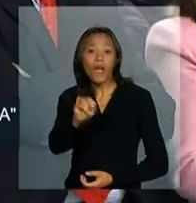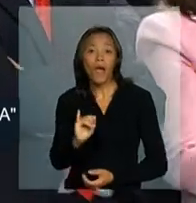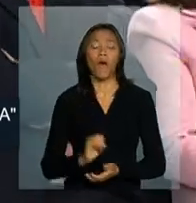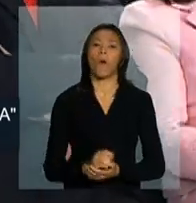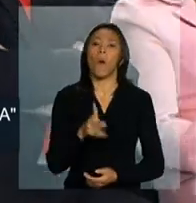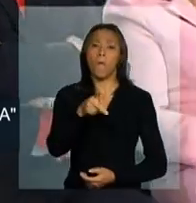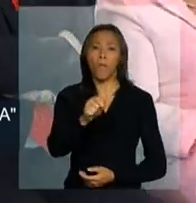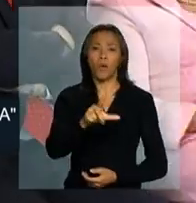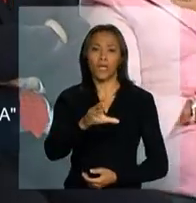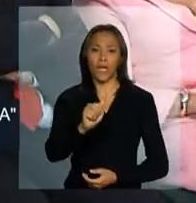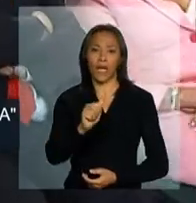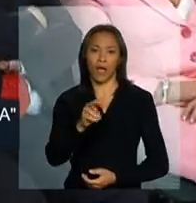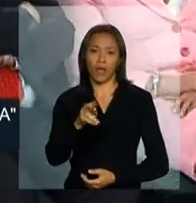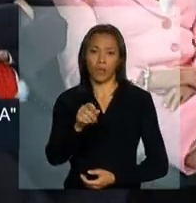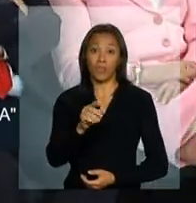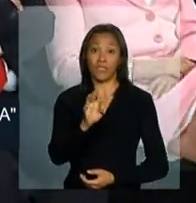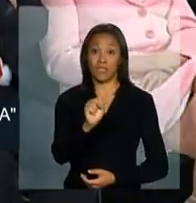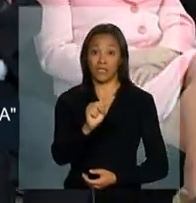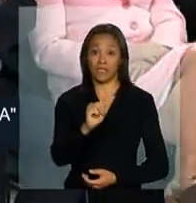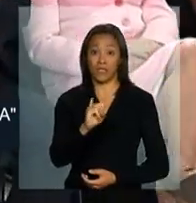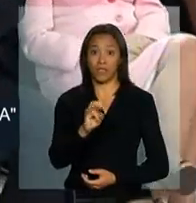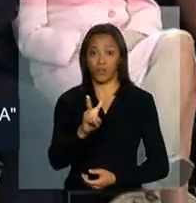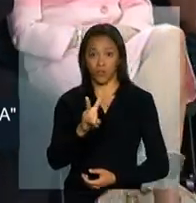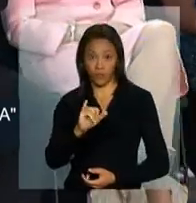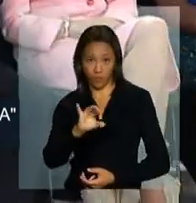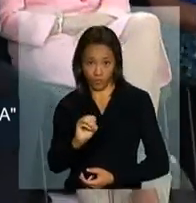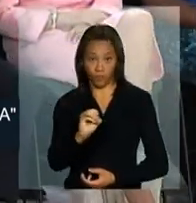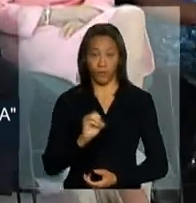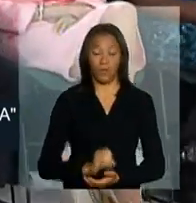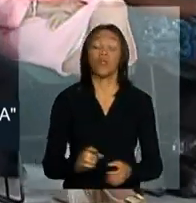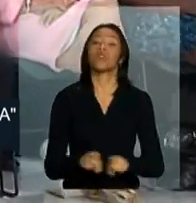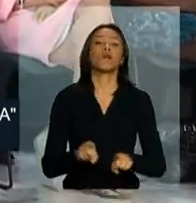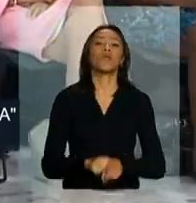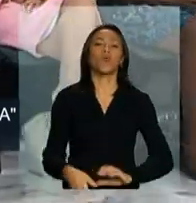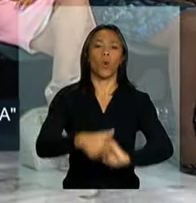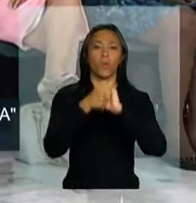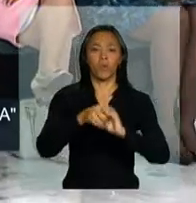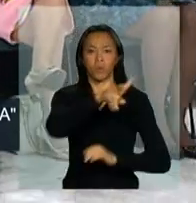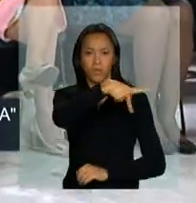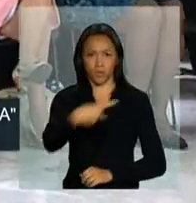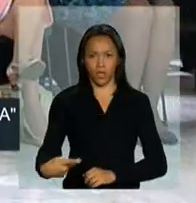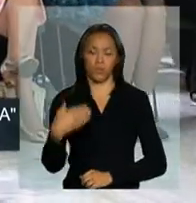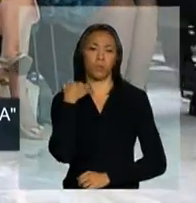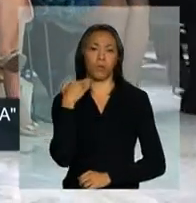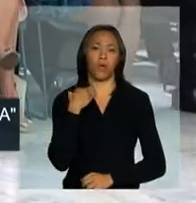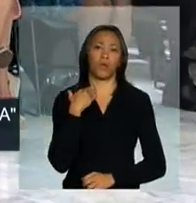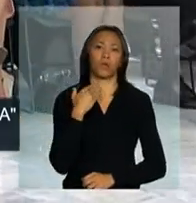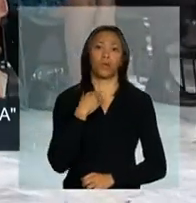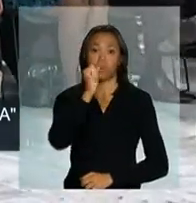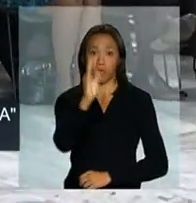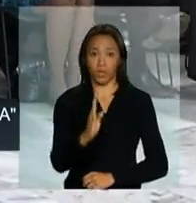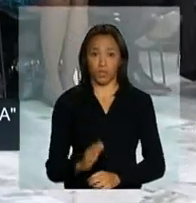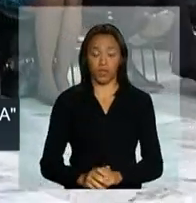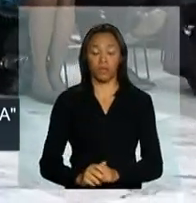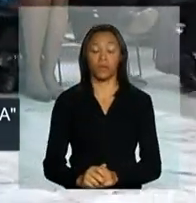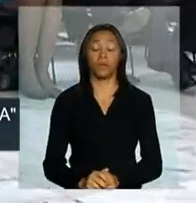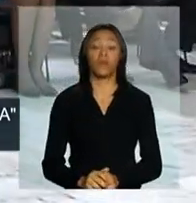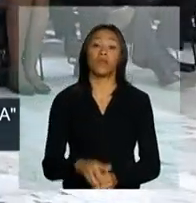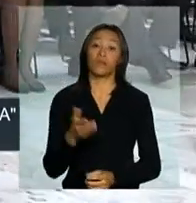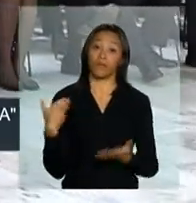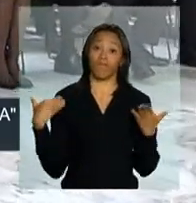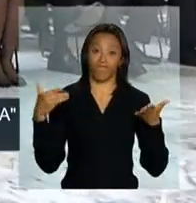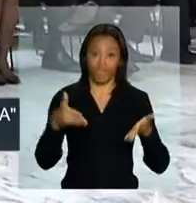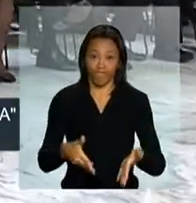Policarpo e Silvio Torres. Cumprimento o presidente do Banco do Brasil, Aldemir Bendini, que